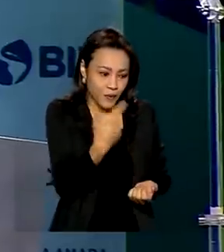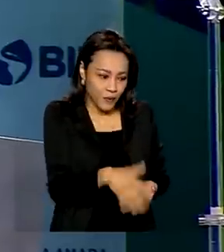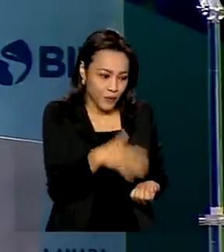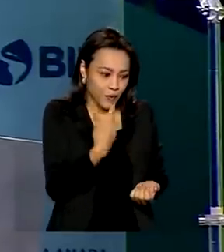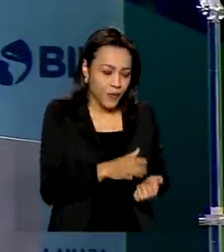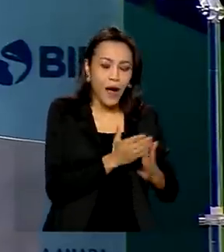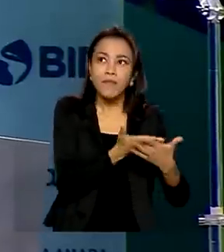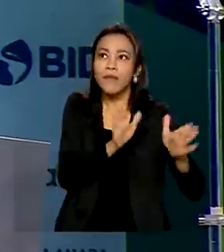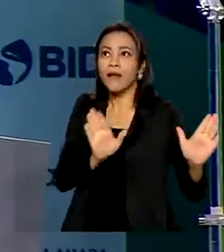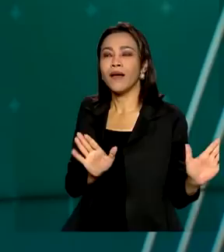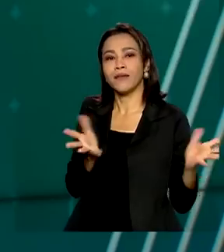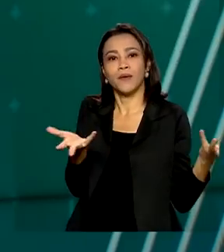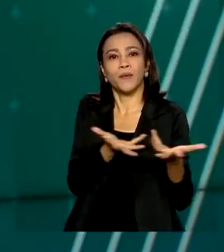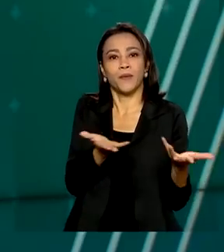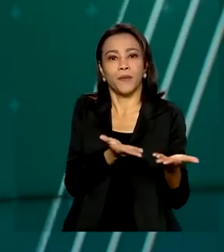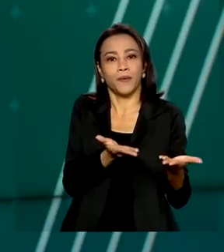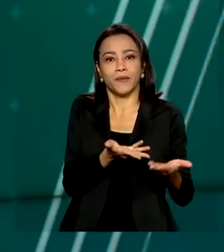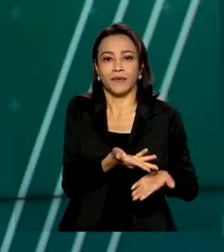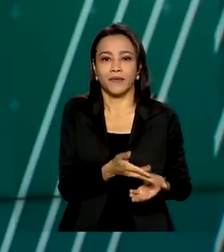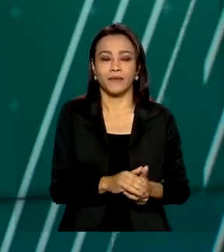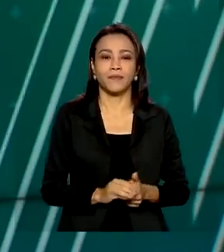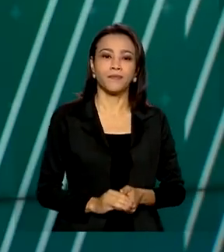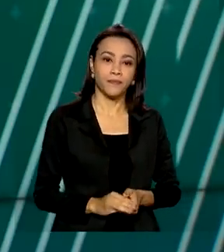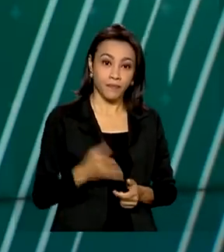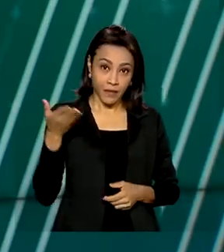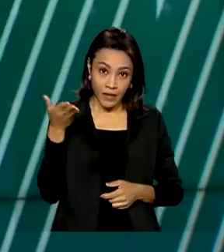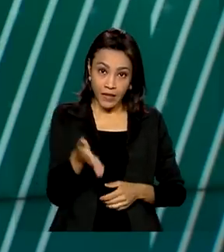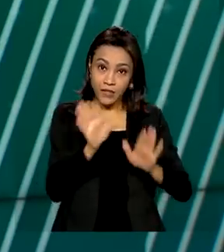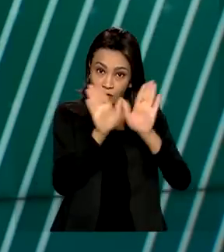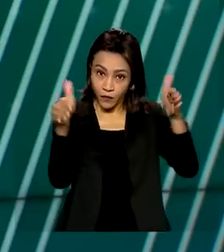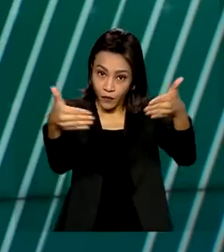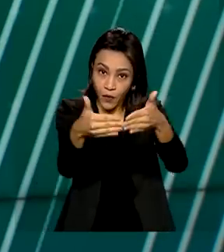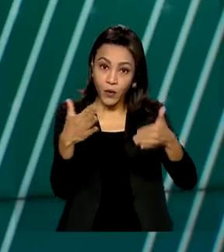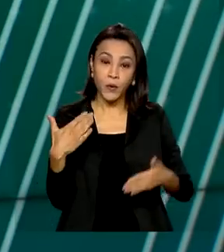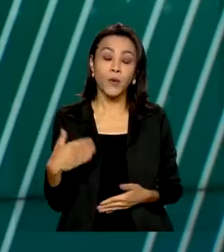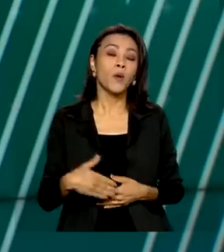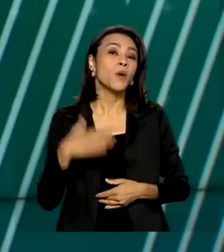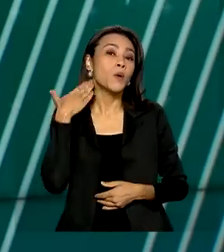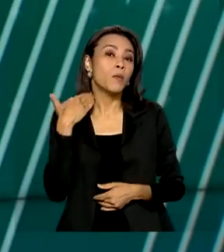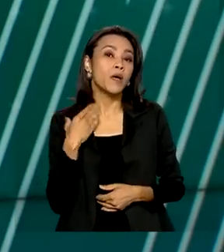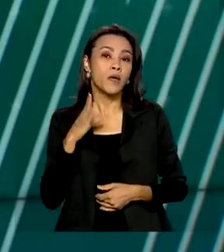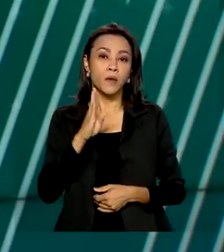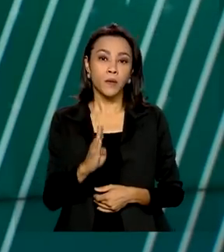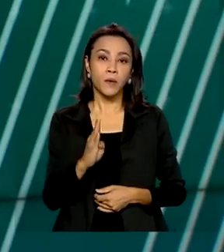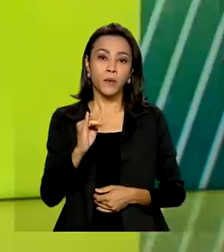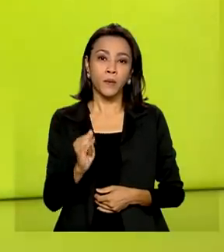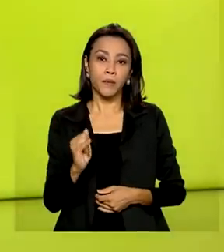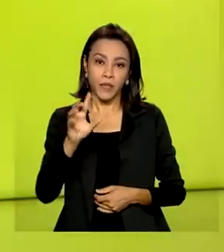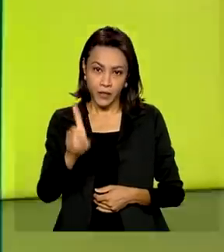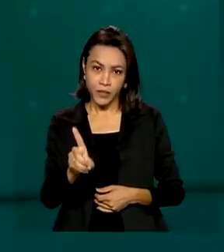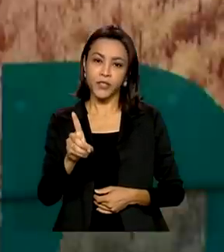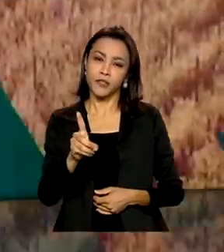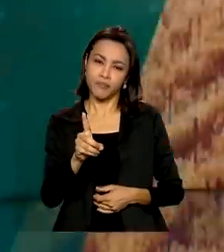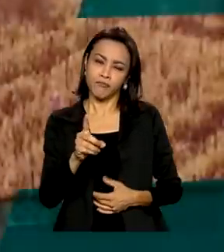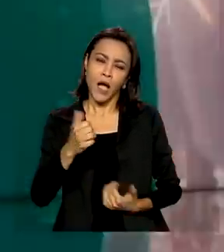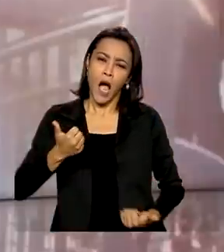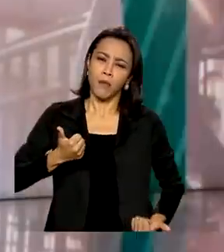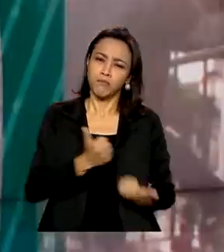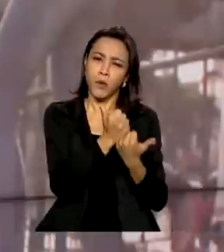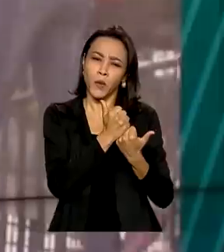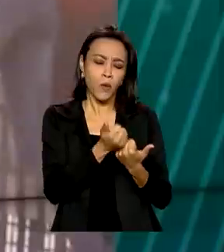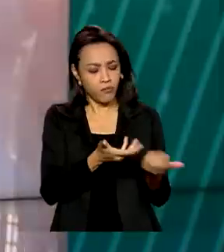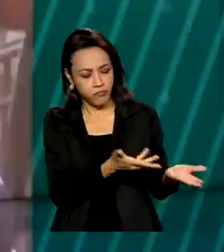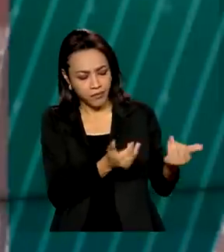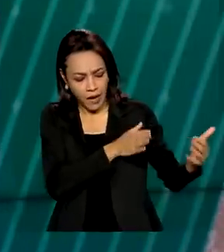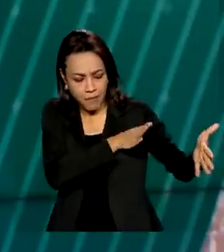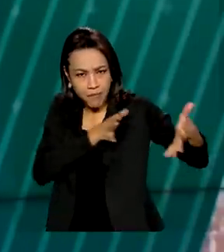aberta no mundo hoje. E no fórum, o Banco Interamericano de Desenvolvimento formalizou o apoio à entrada do Brasil na